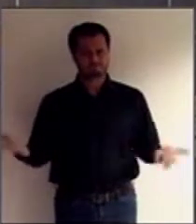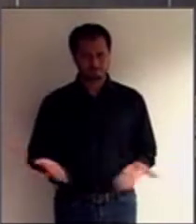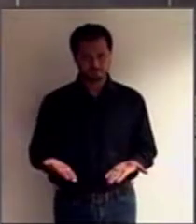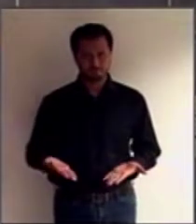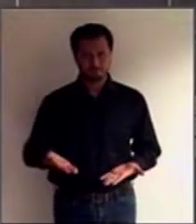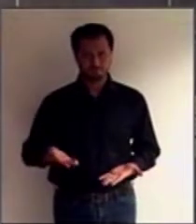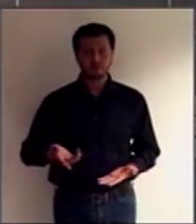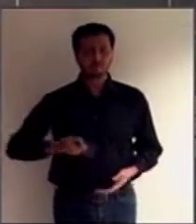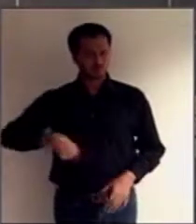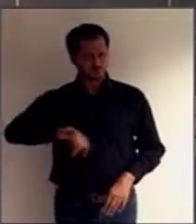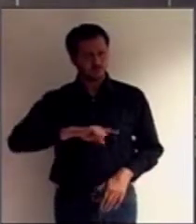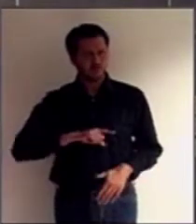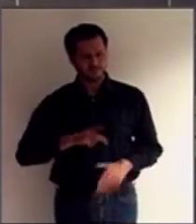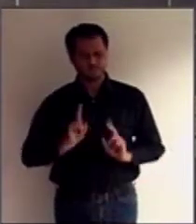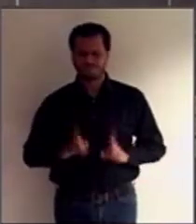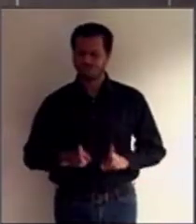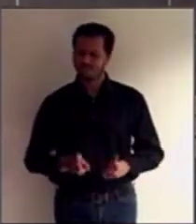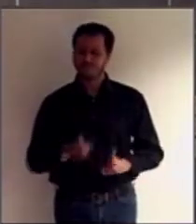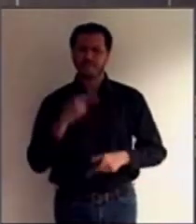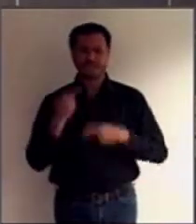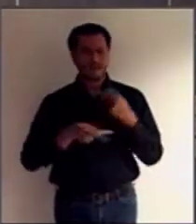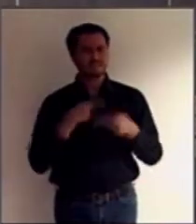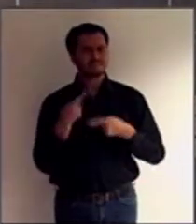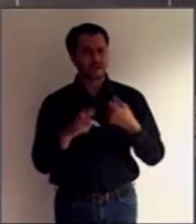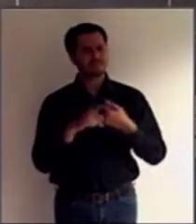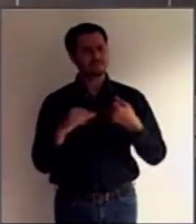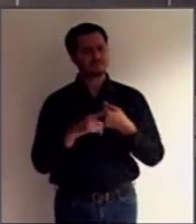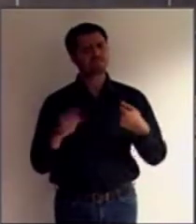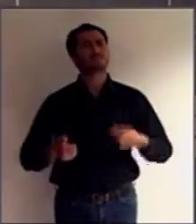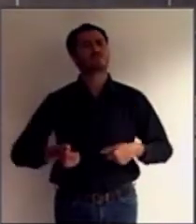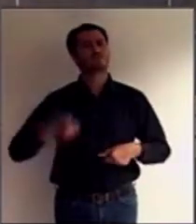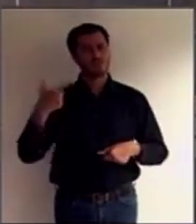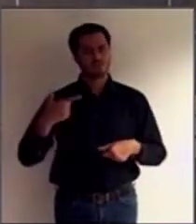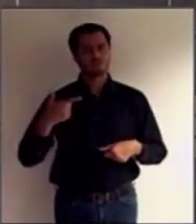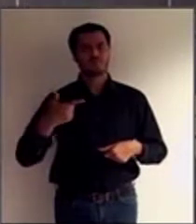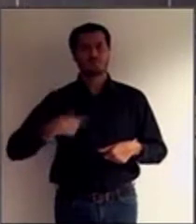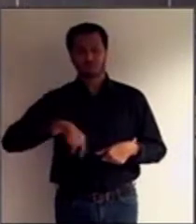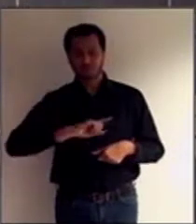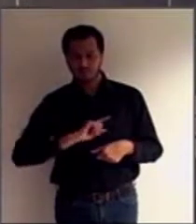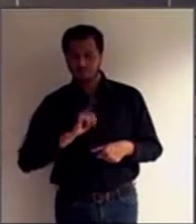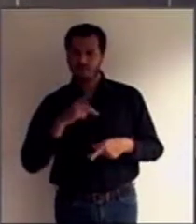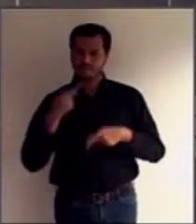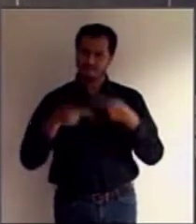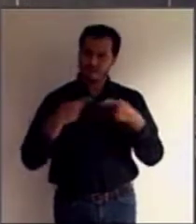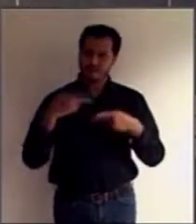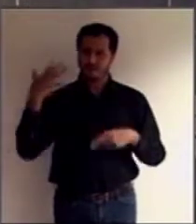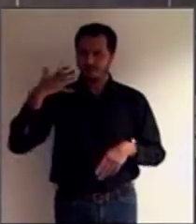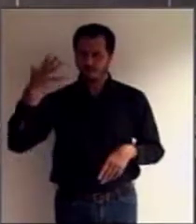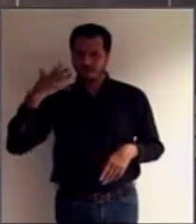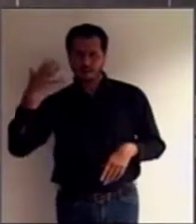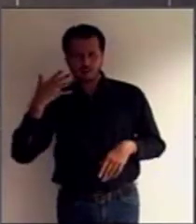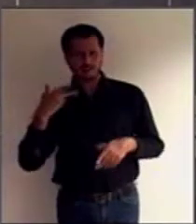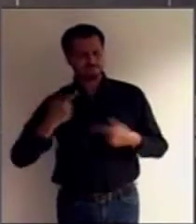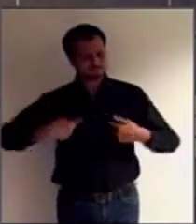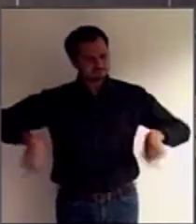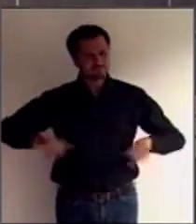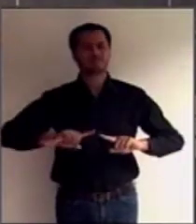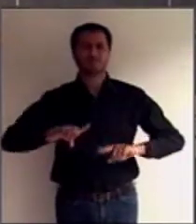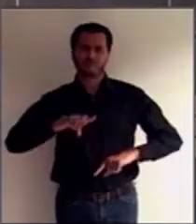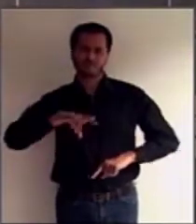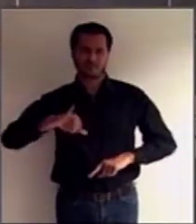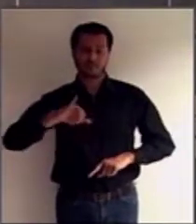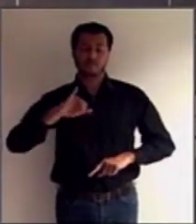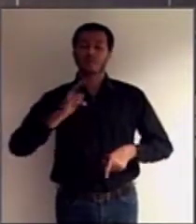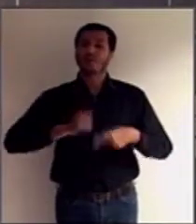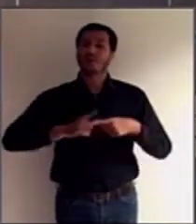referindo a esse artigo 12 e complementando e aplicando em todas as nossas falas, tendo sempre como foco que